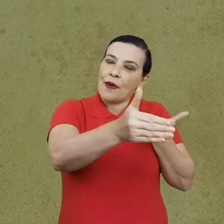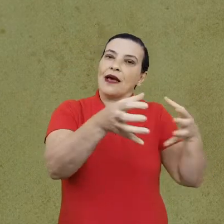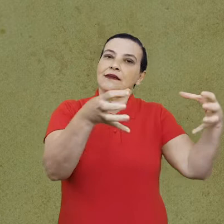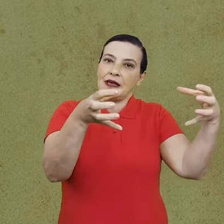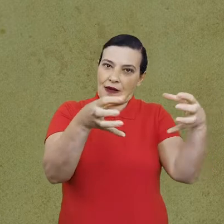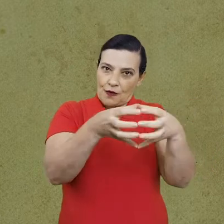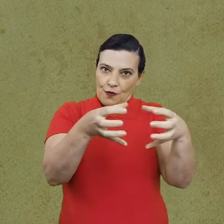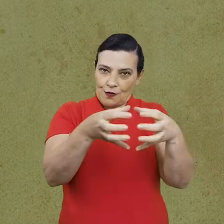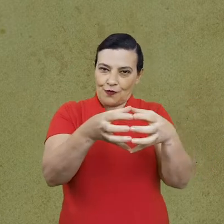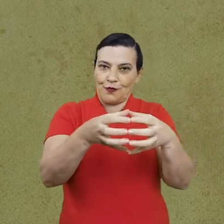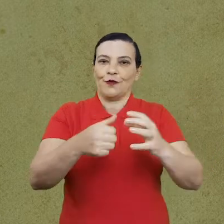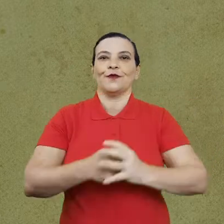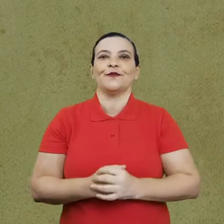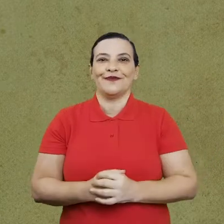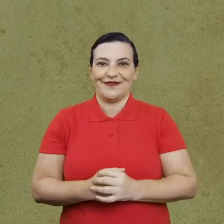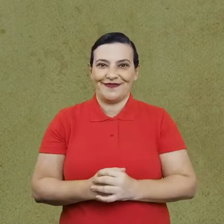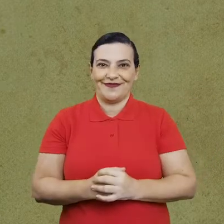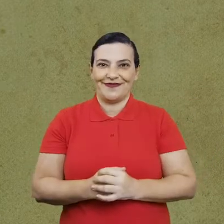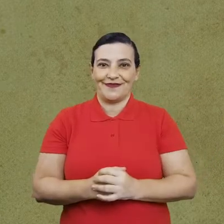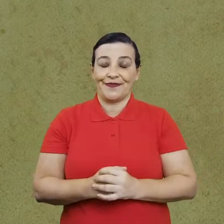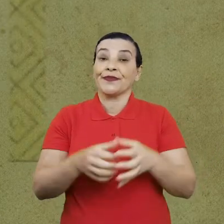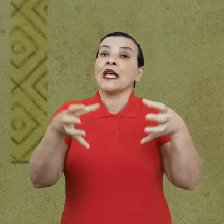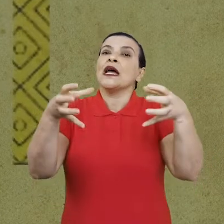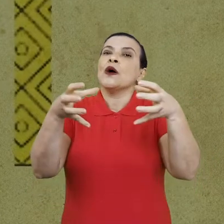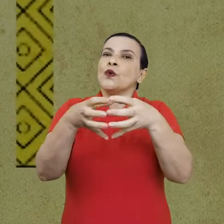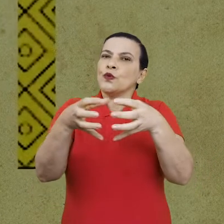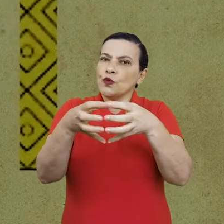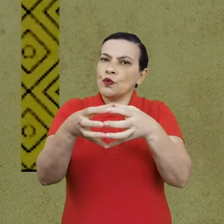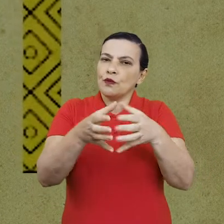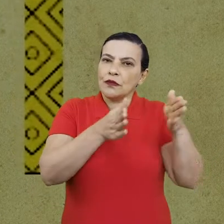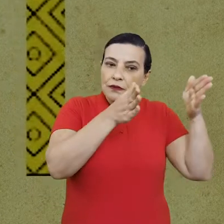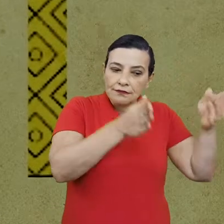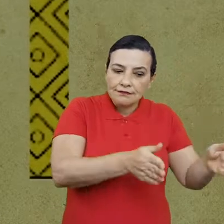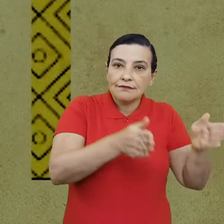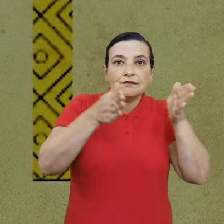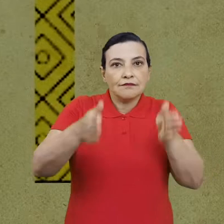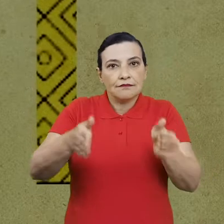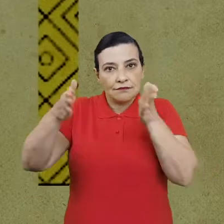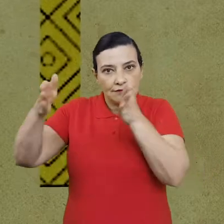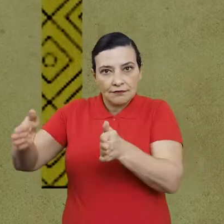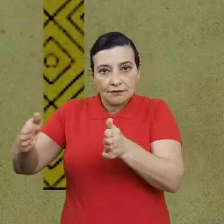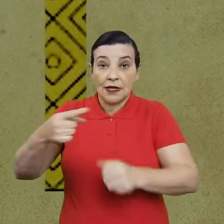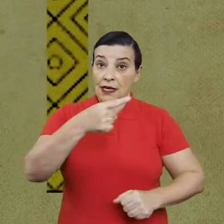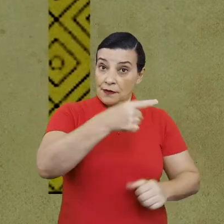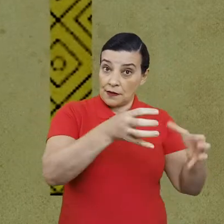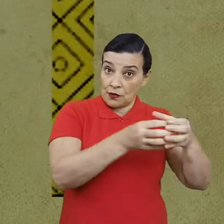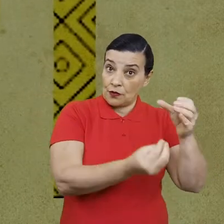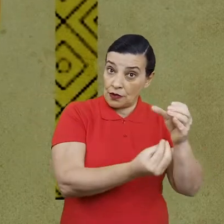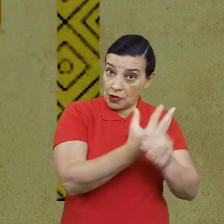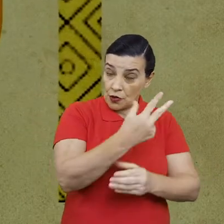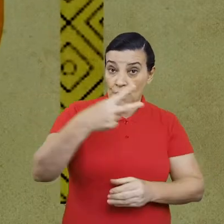identifica por meio de um ancestral fundador, os quais são hierarquizados conforme a ordem pela qual